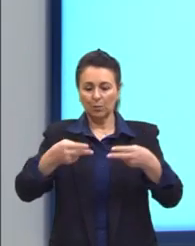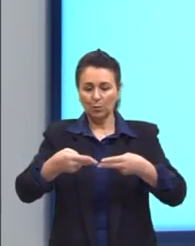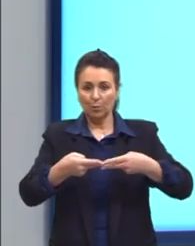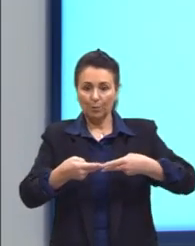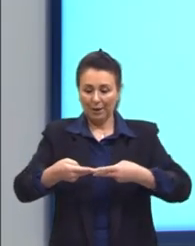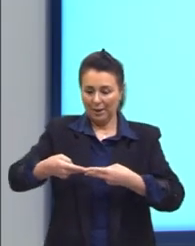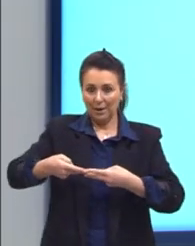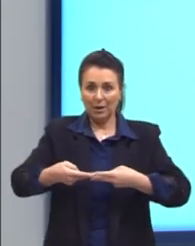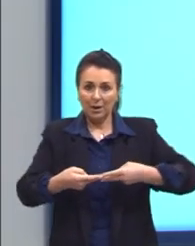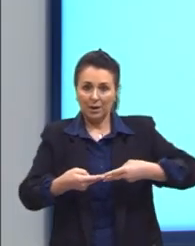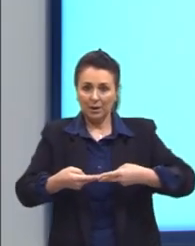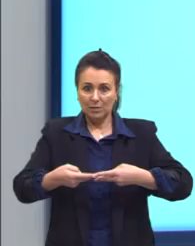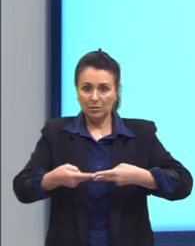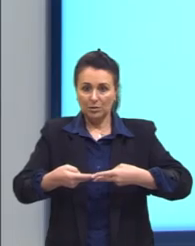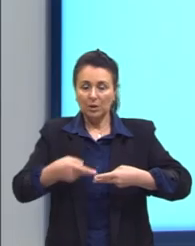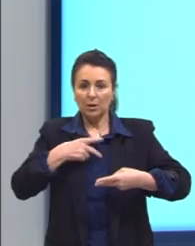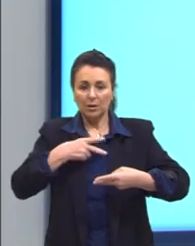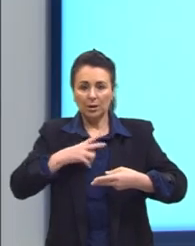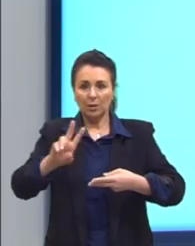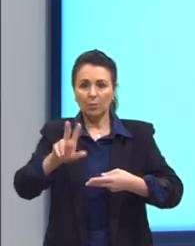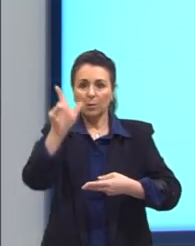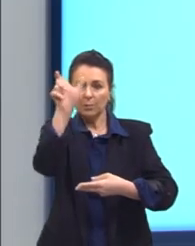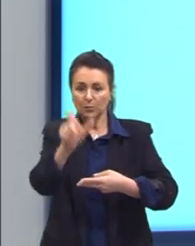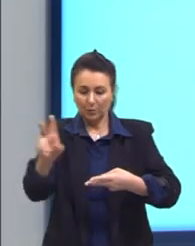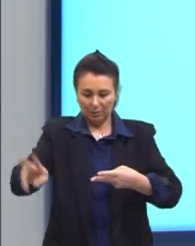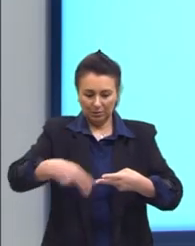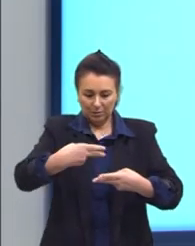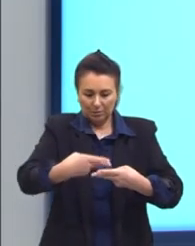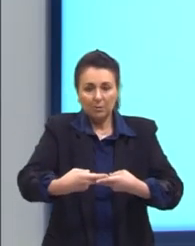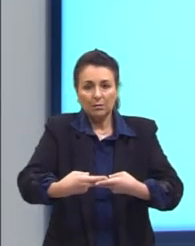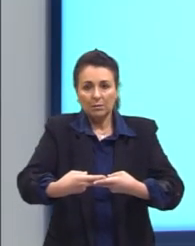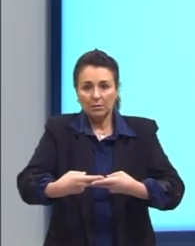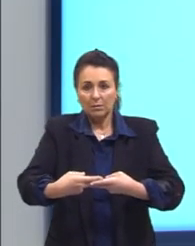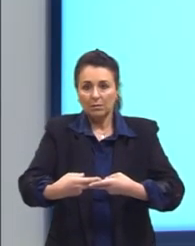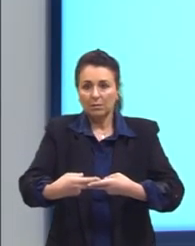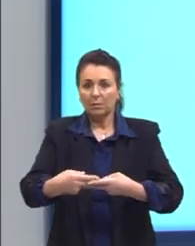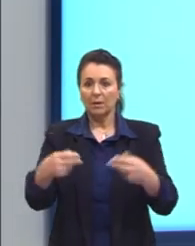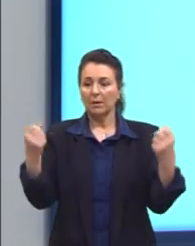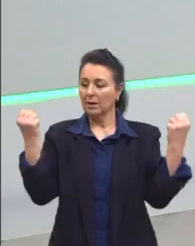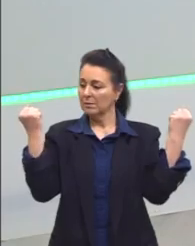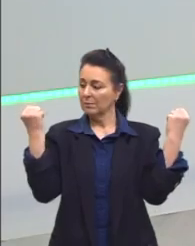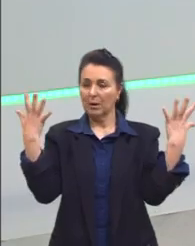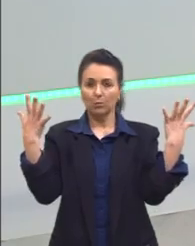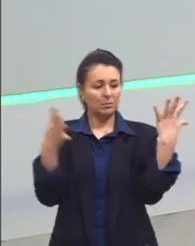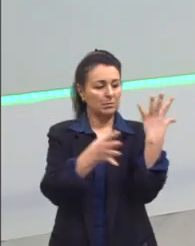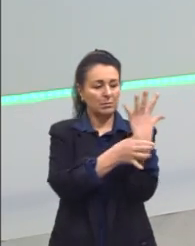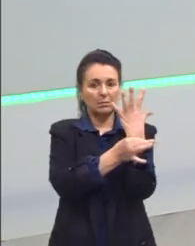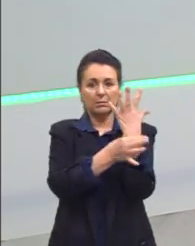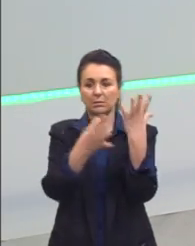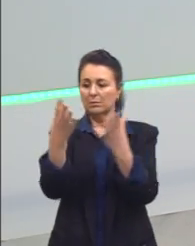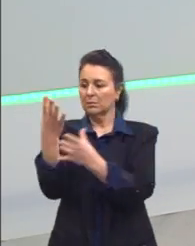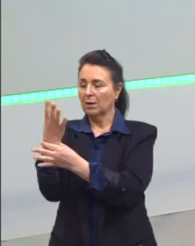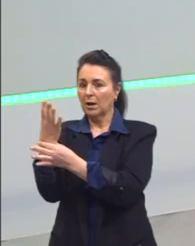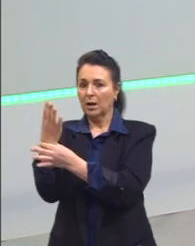Então, a gente tem aqui mãos acorrentadas e alguém descansando ali no